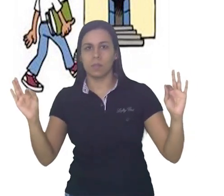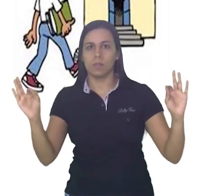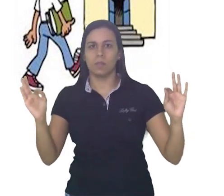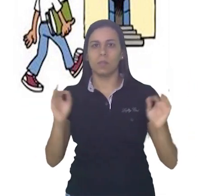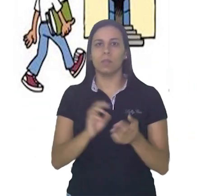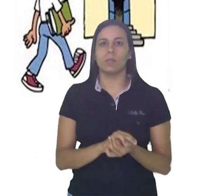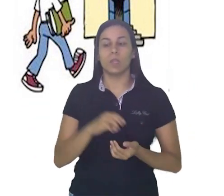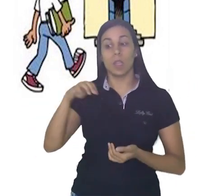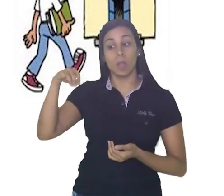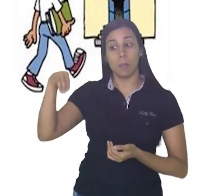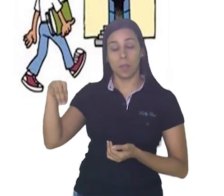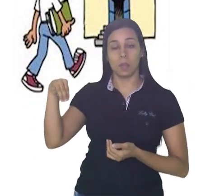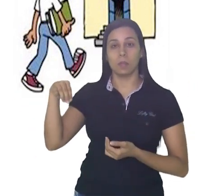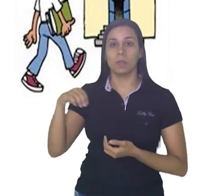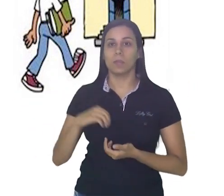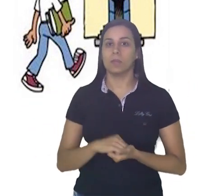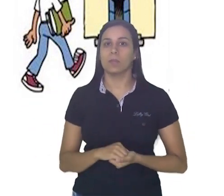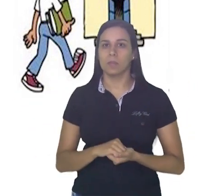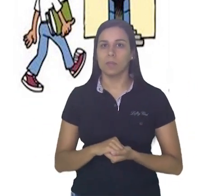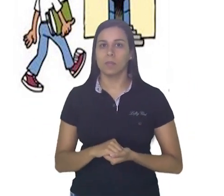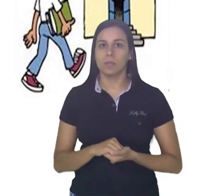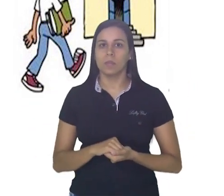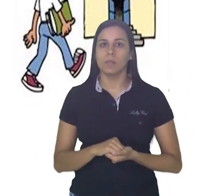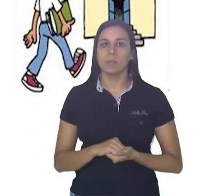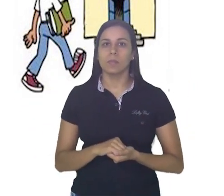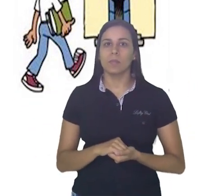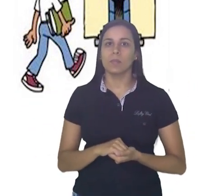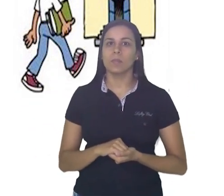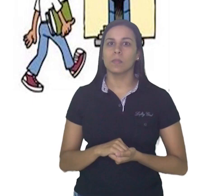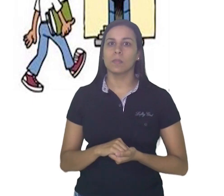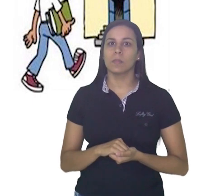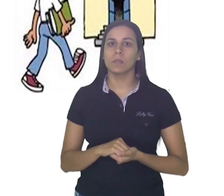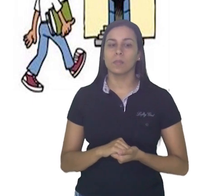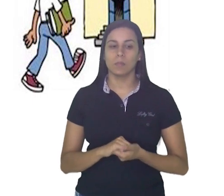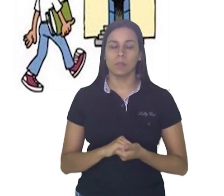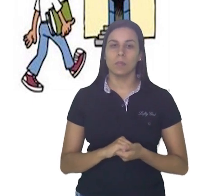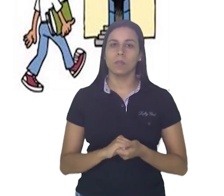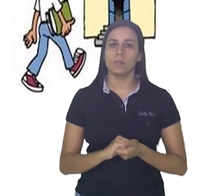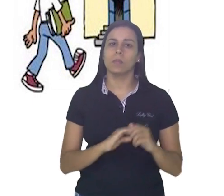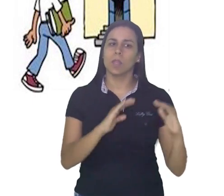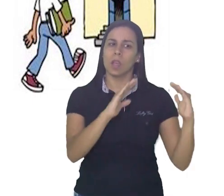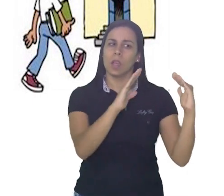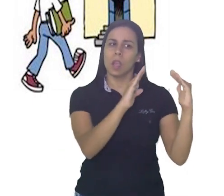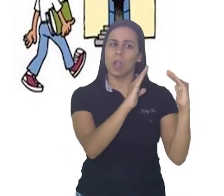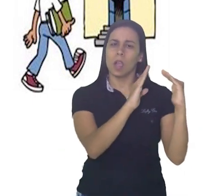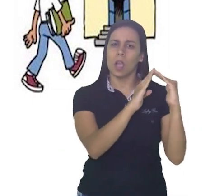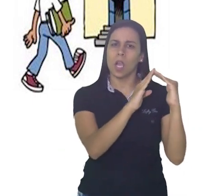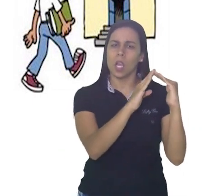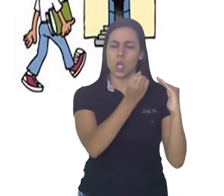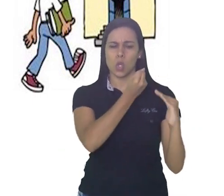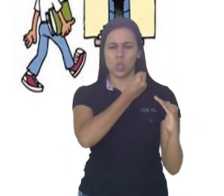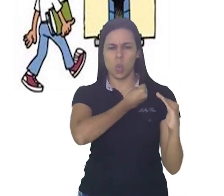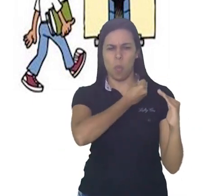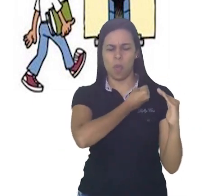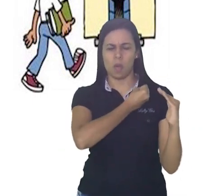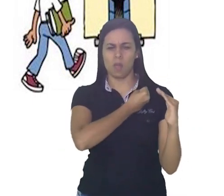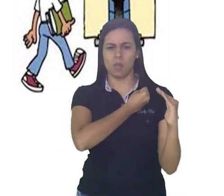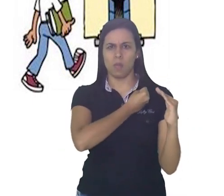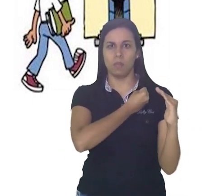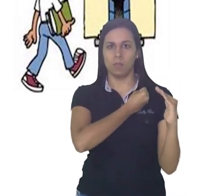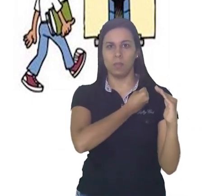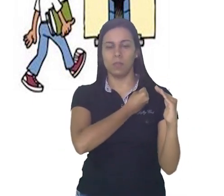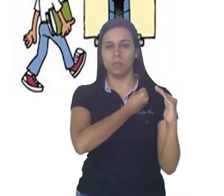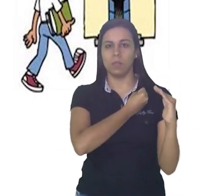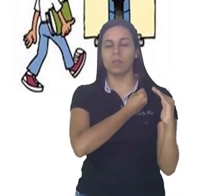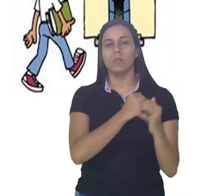em metros. Observem que na representação as casas estão indicadas por um número. O